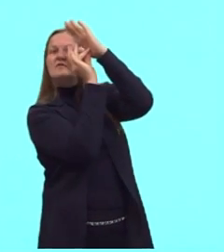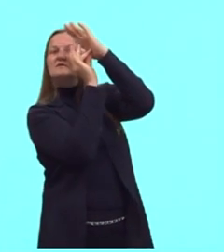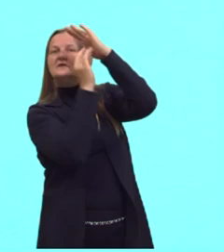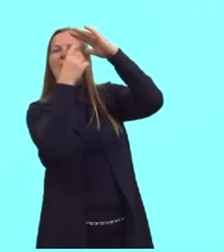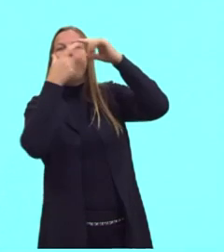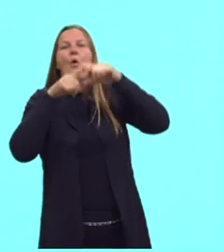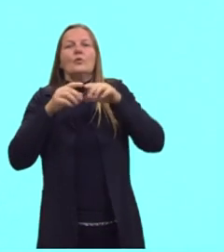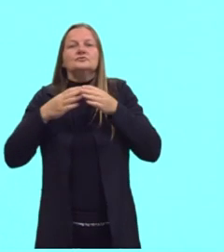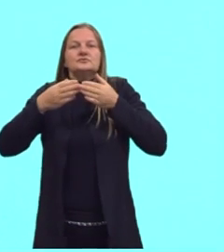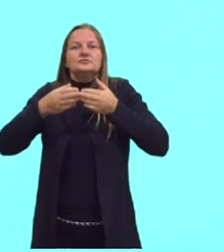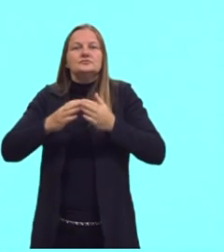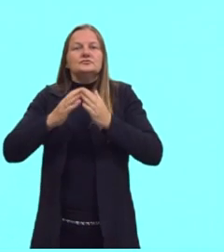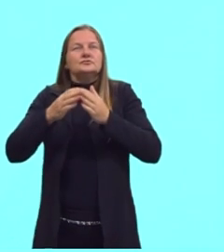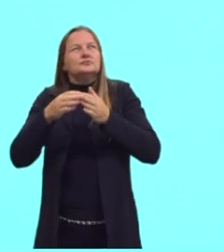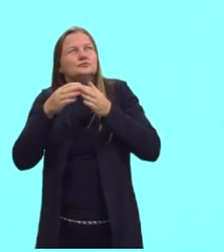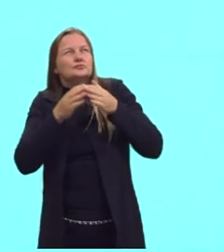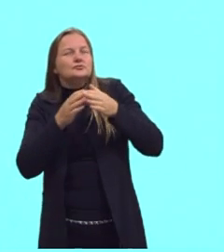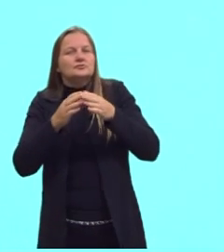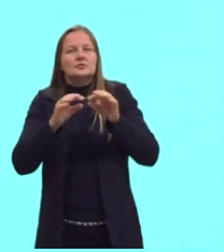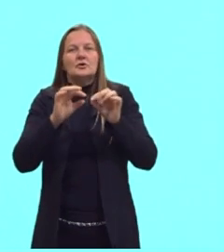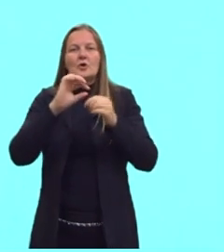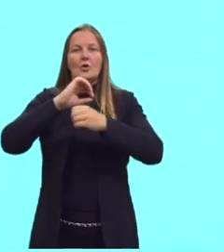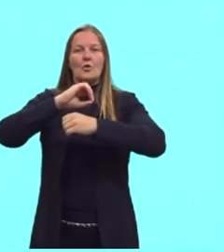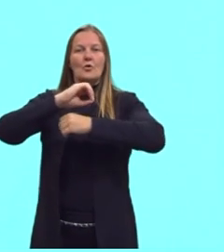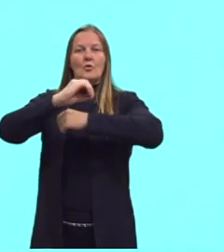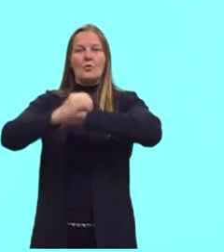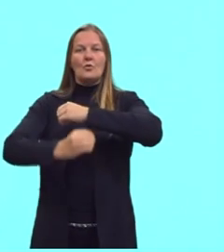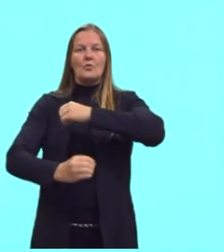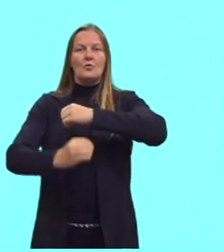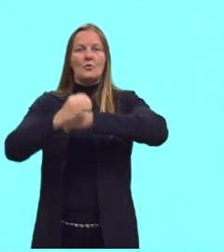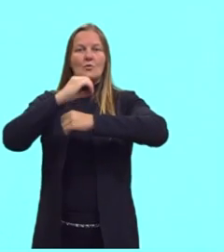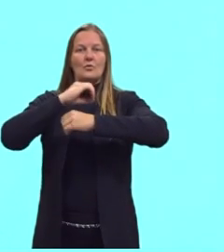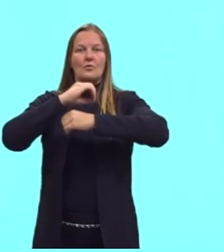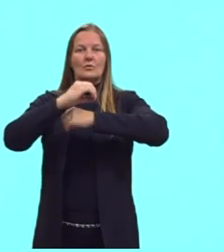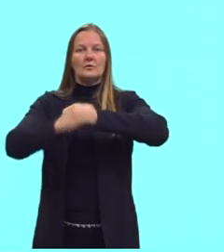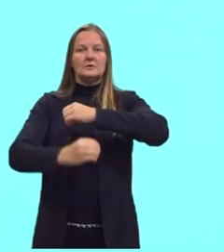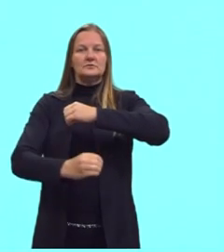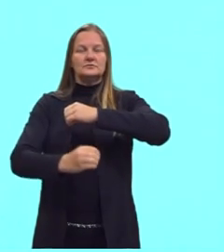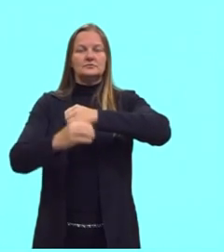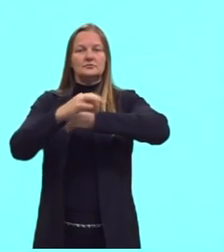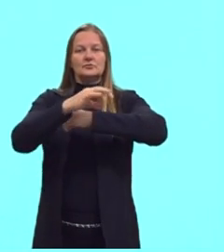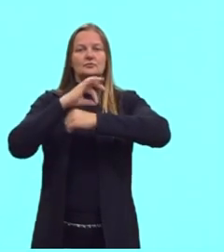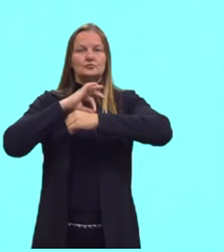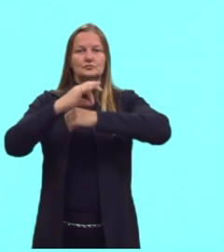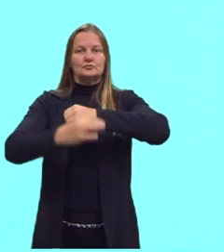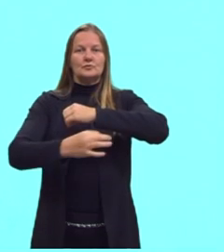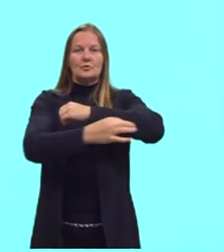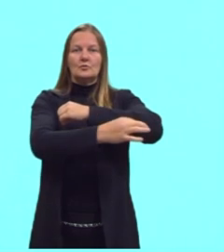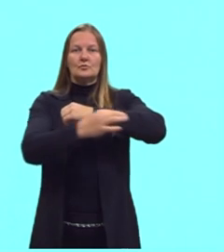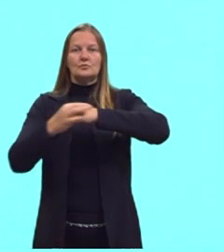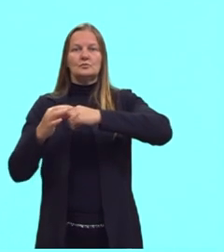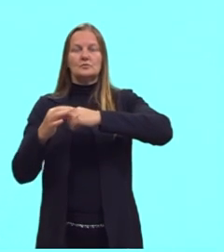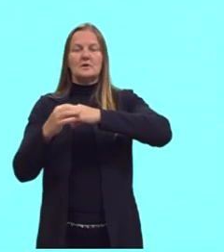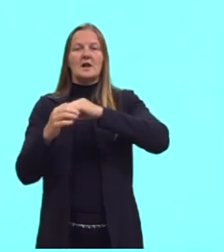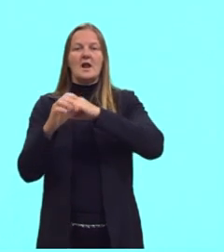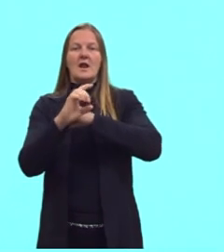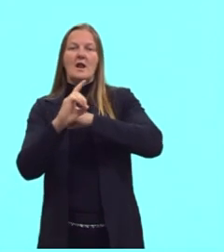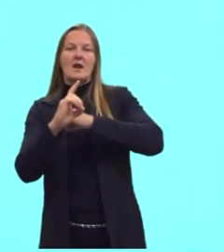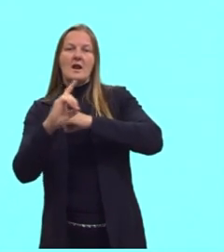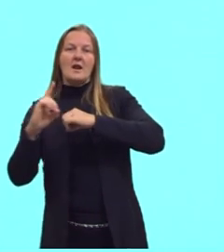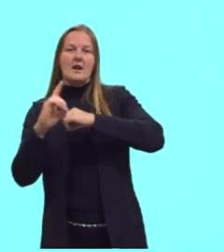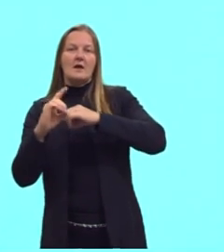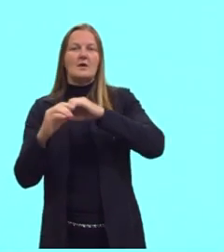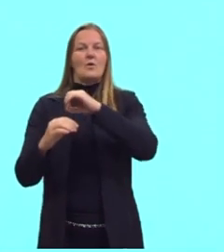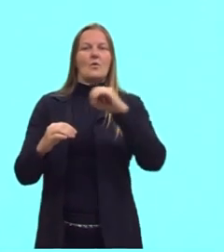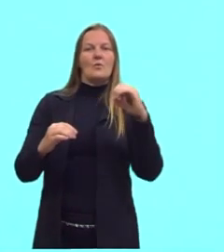menos onde é que eles estavam em termos de latitude e longitude. Estavam muito ao norte, ao sul, ao leste. E